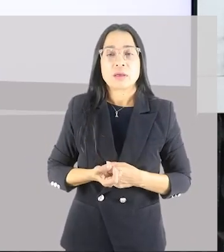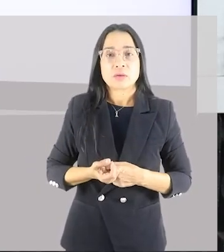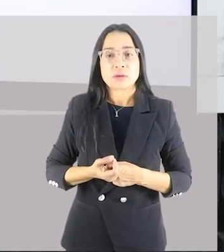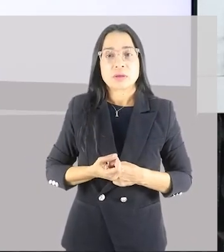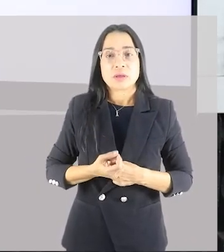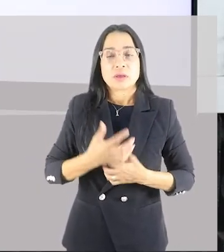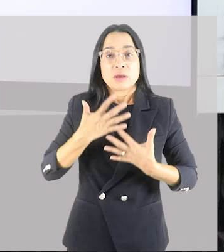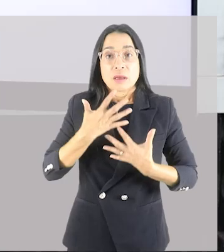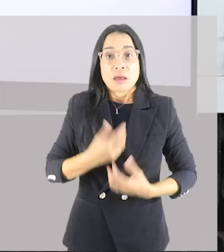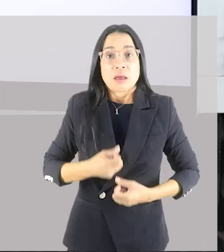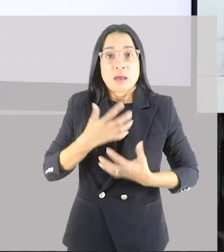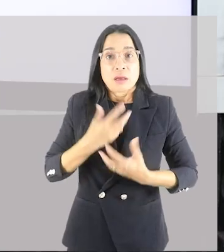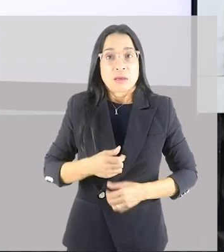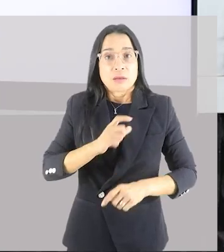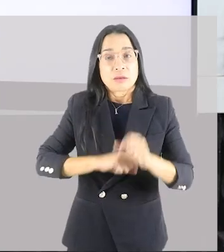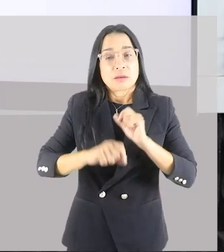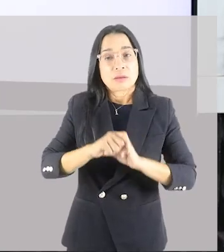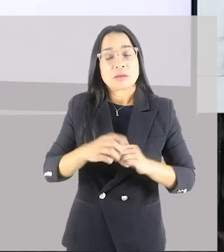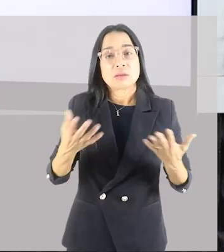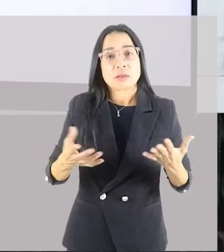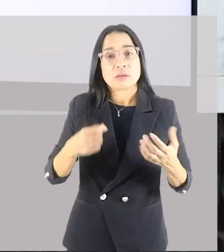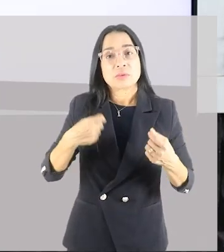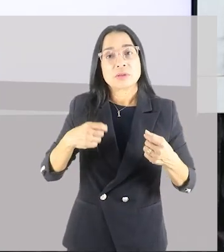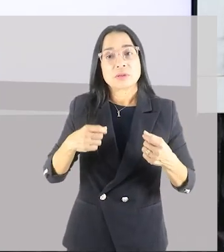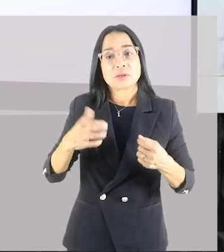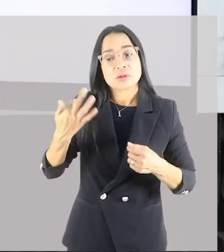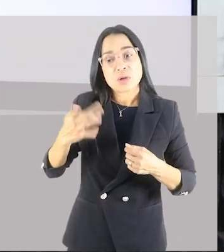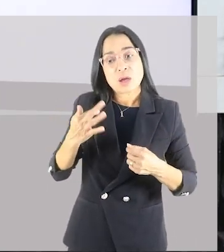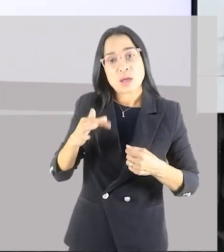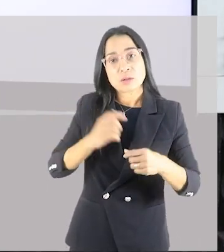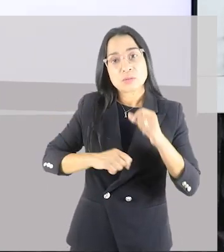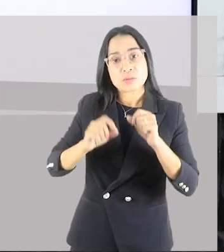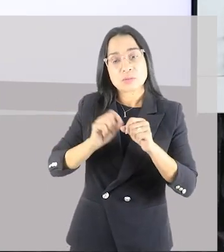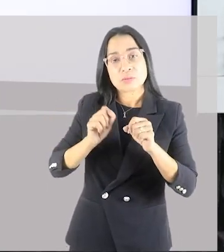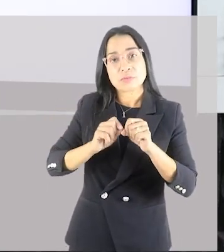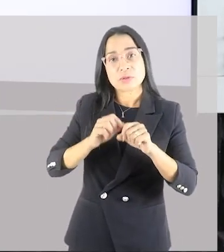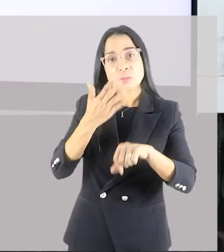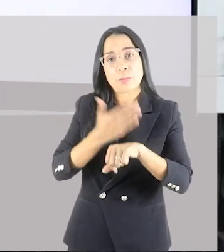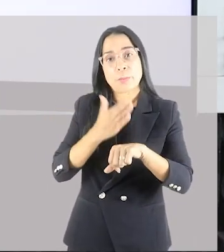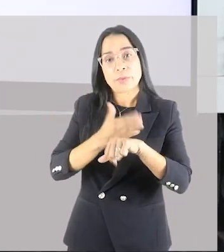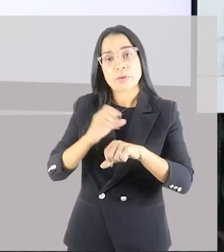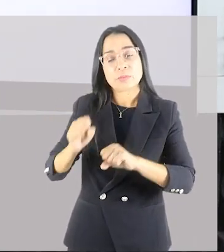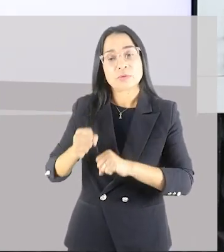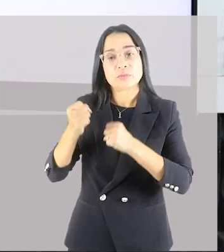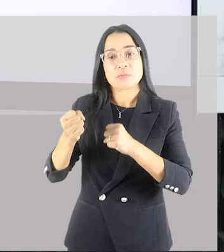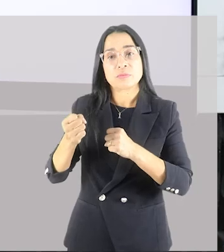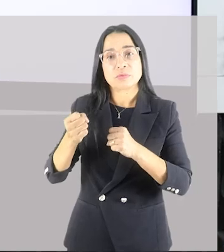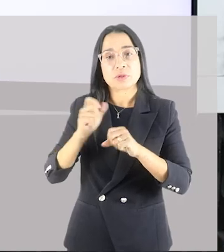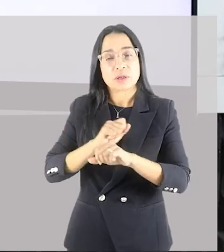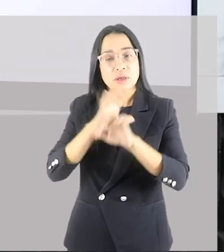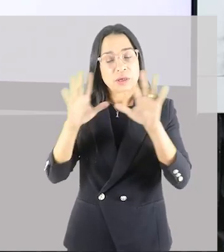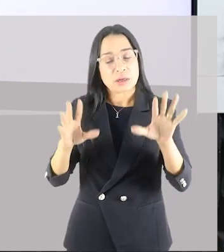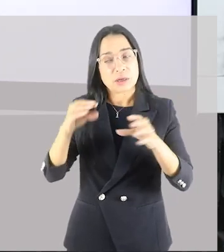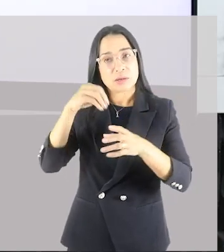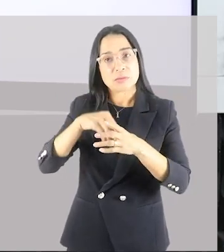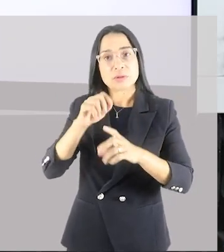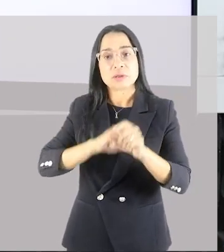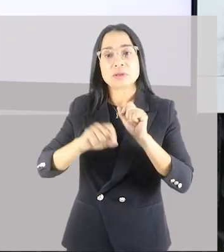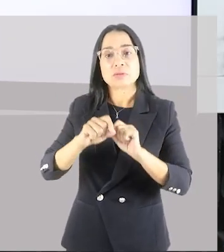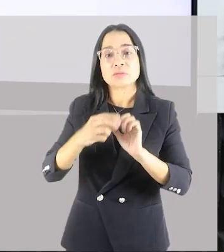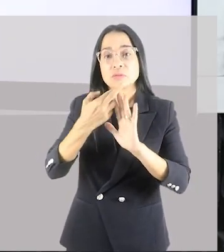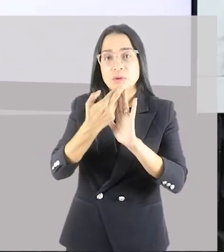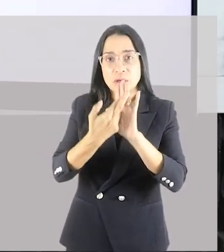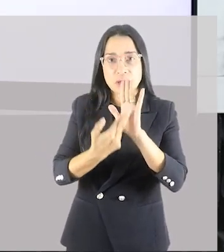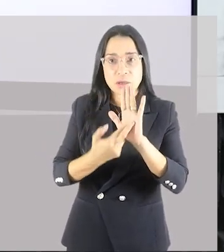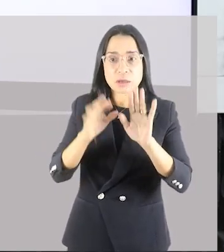corrida. Tem que sentir aquela dorzinha muscular quando está fazendo o treino de força. Lógico que tudo dentro de um